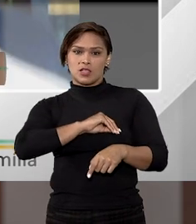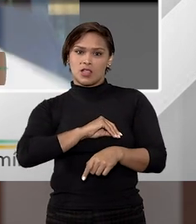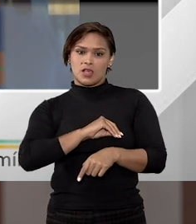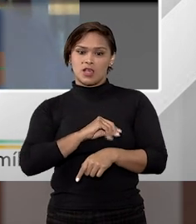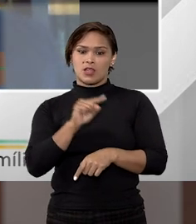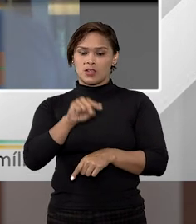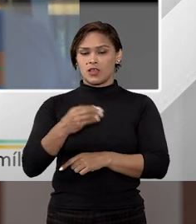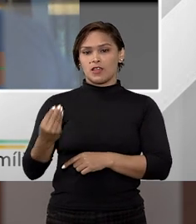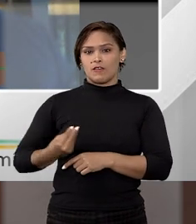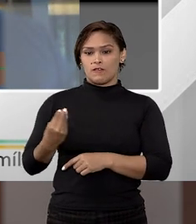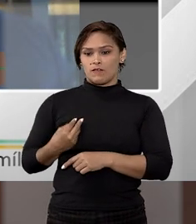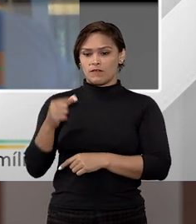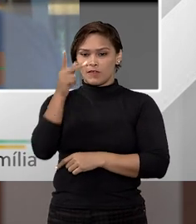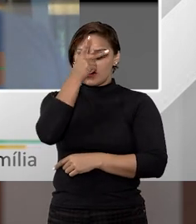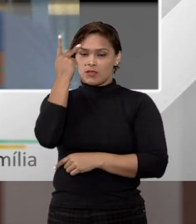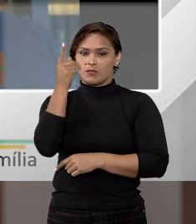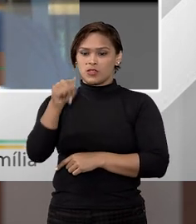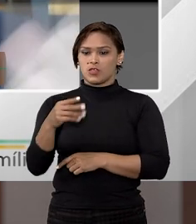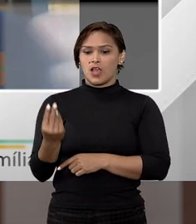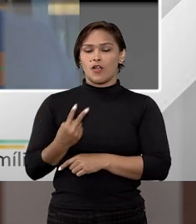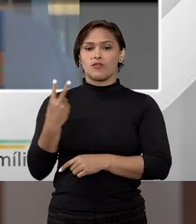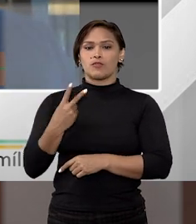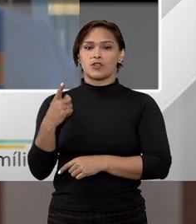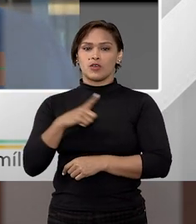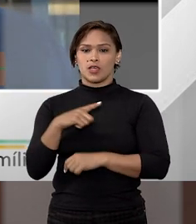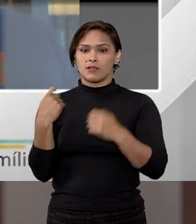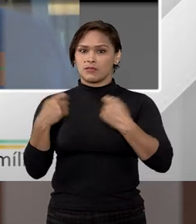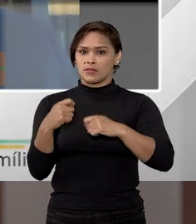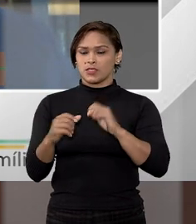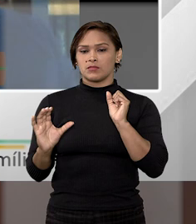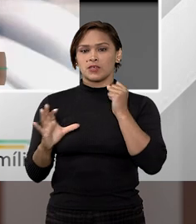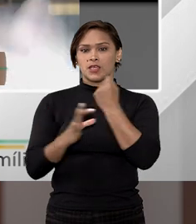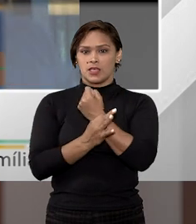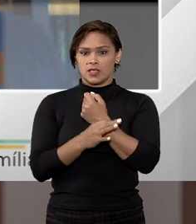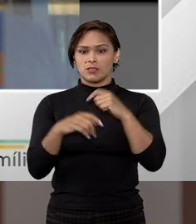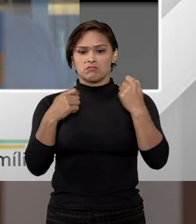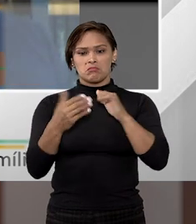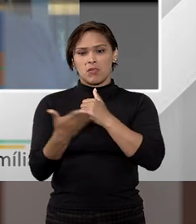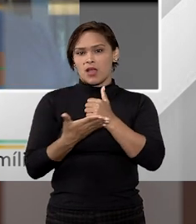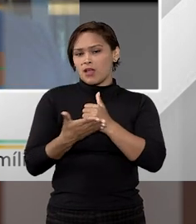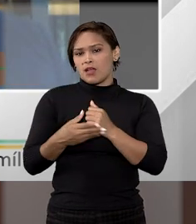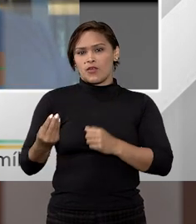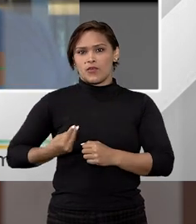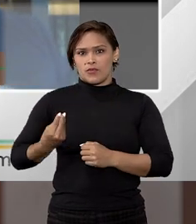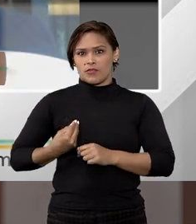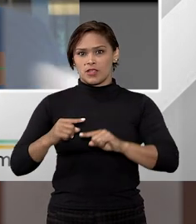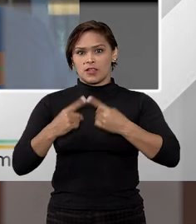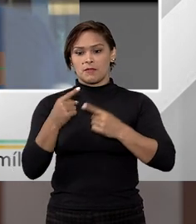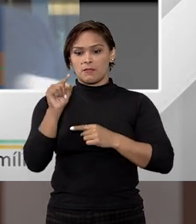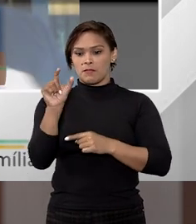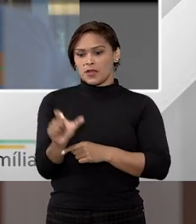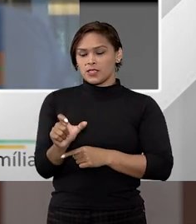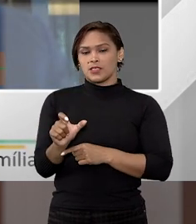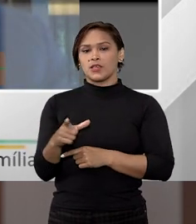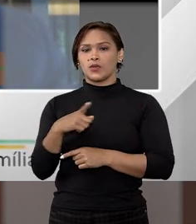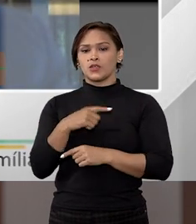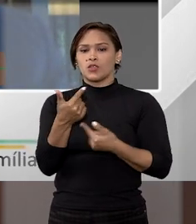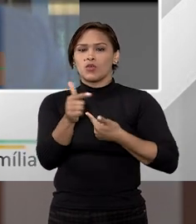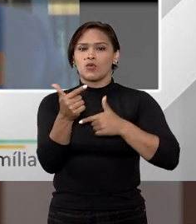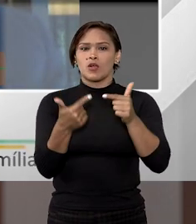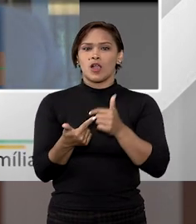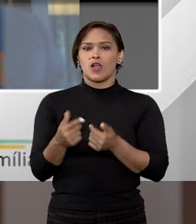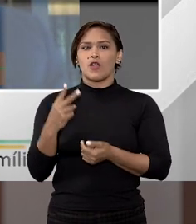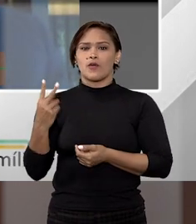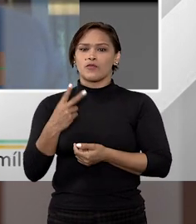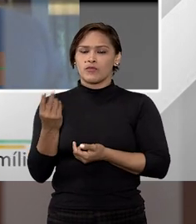subsistência da pessoa, é aquele valor que ela minimamente precisa para garantir suas necessidades básicas. Só que aí, quando há uma outra